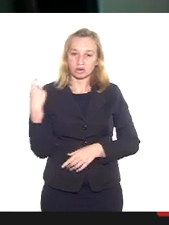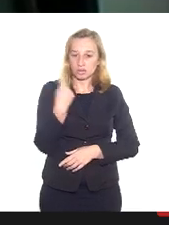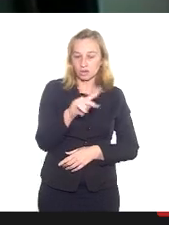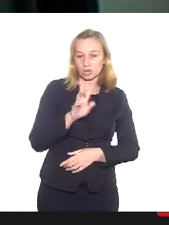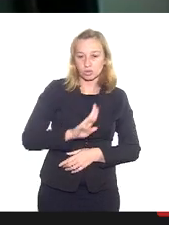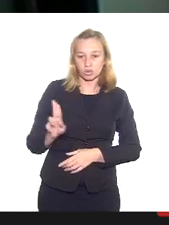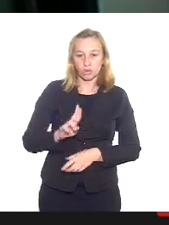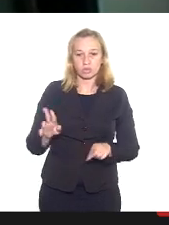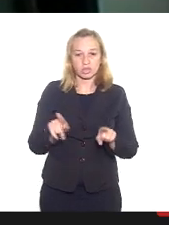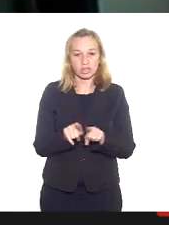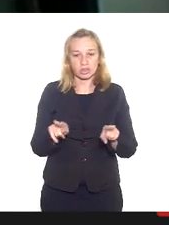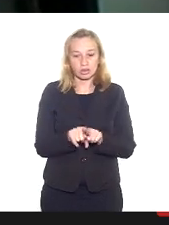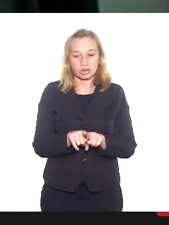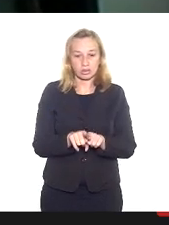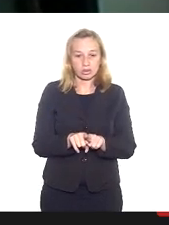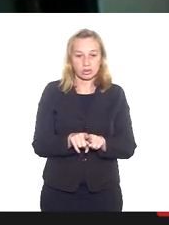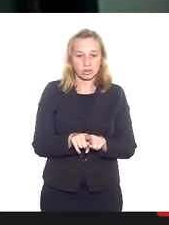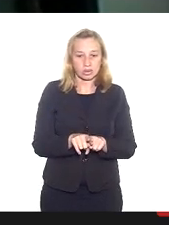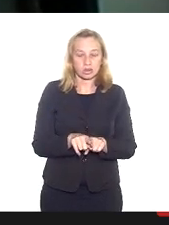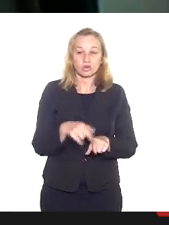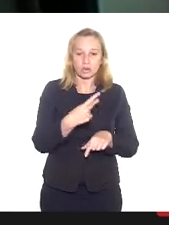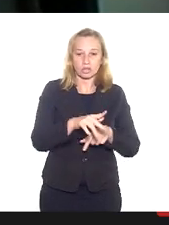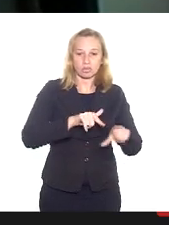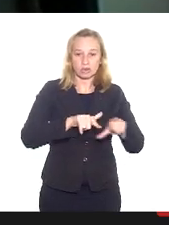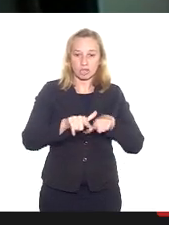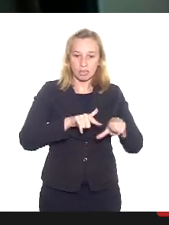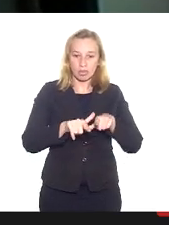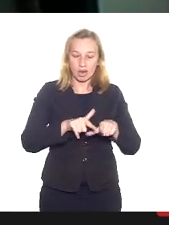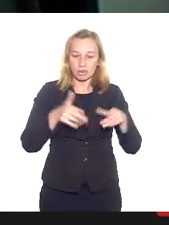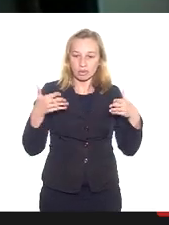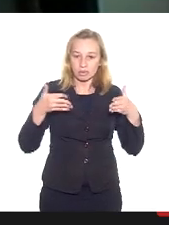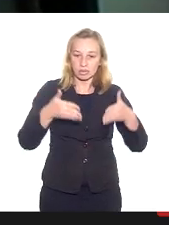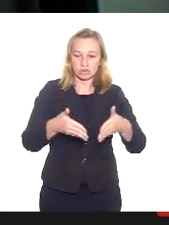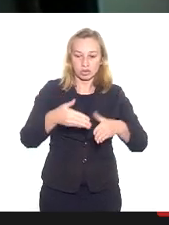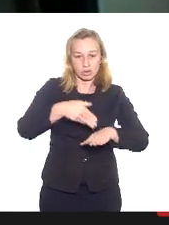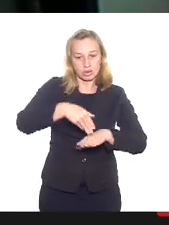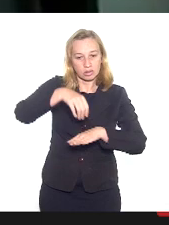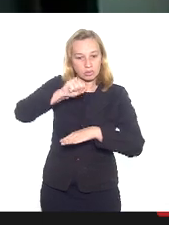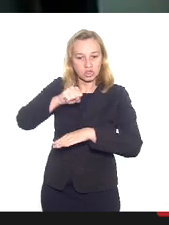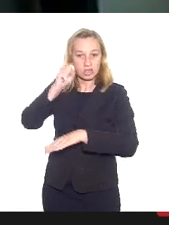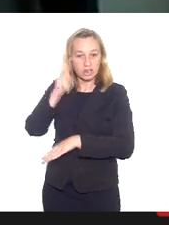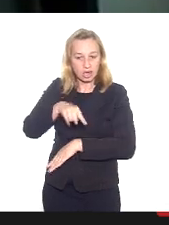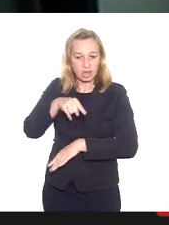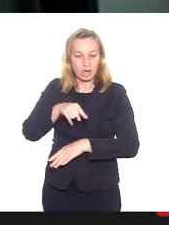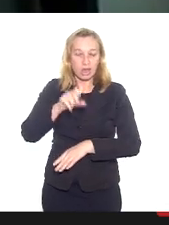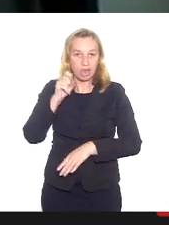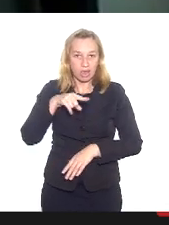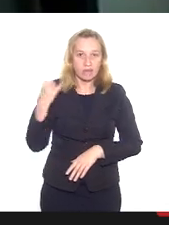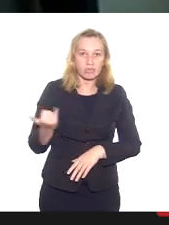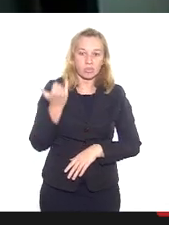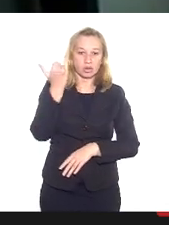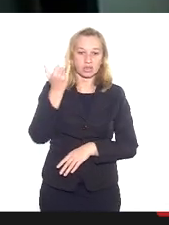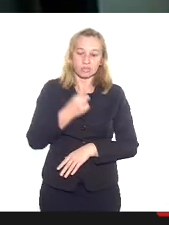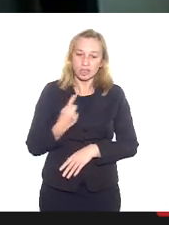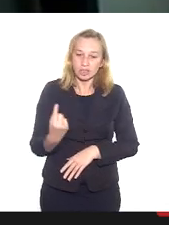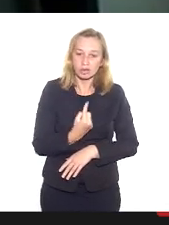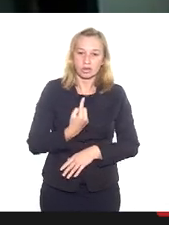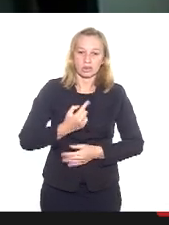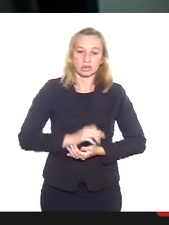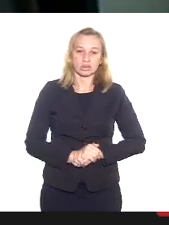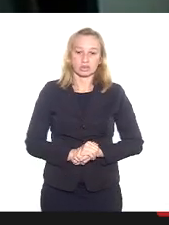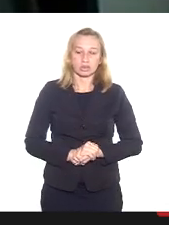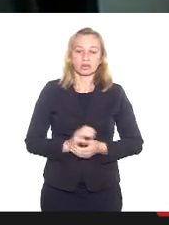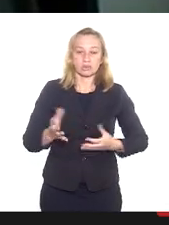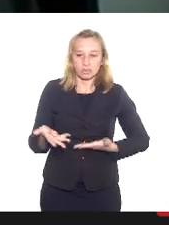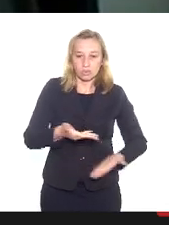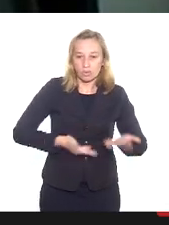surgiu também a sua qualificação, o seu trabalho específico de mestrado, que é muito interessante para todos nós e nós iremos